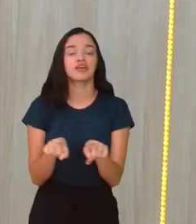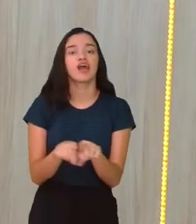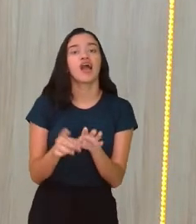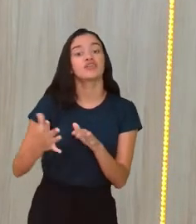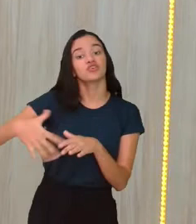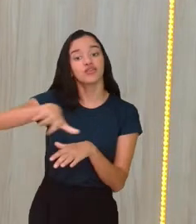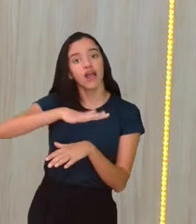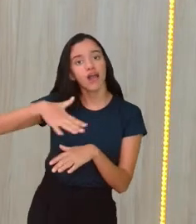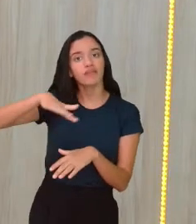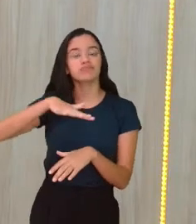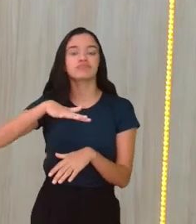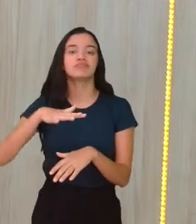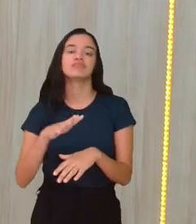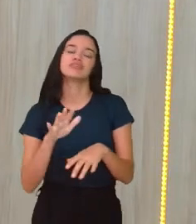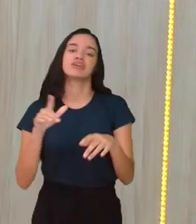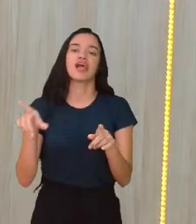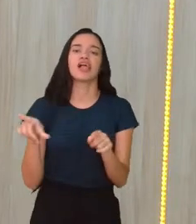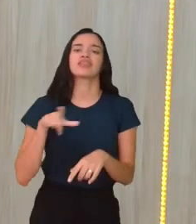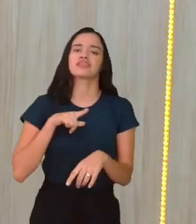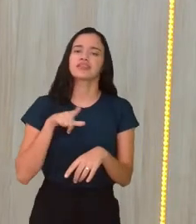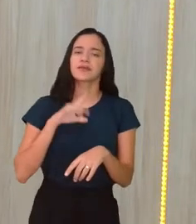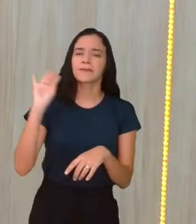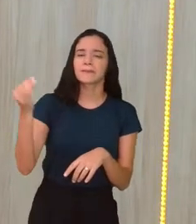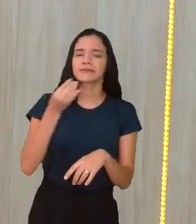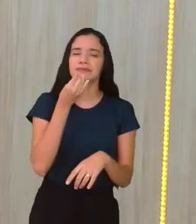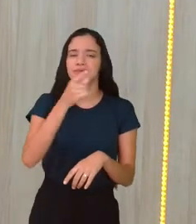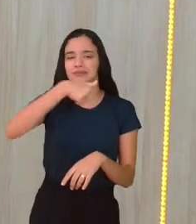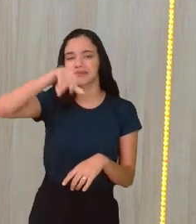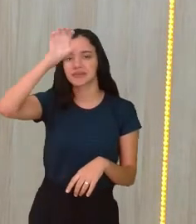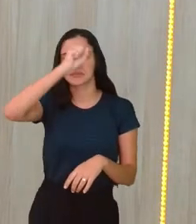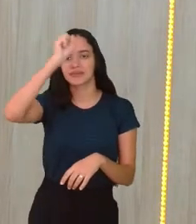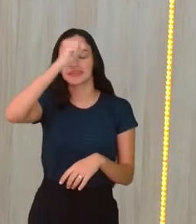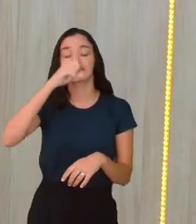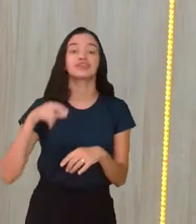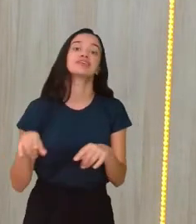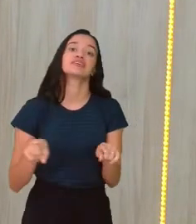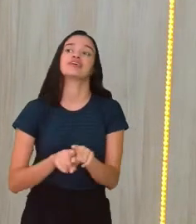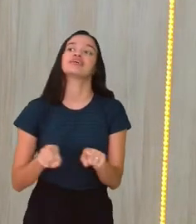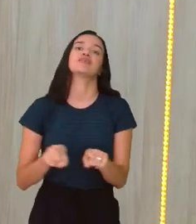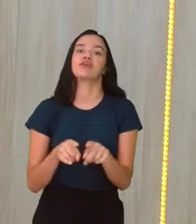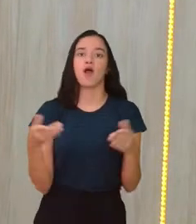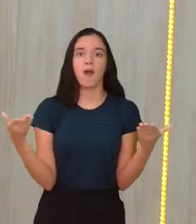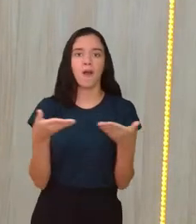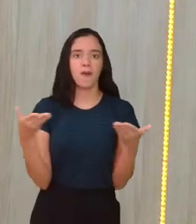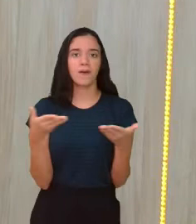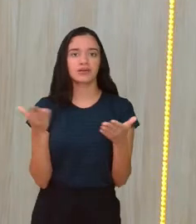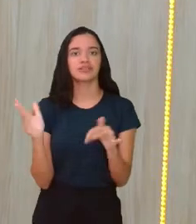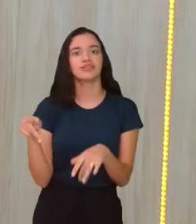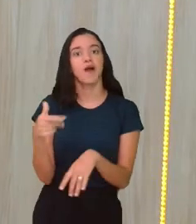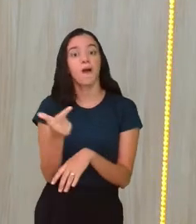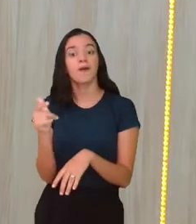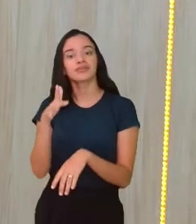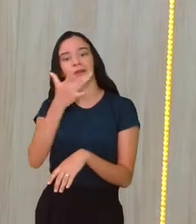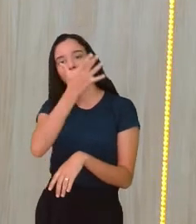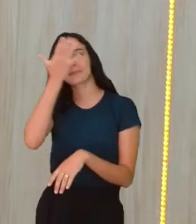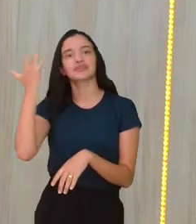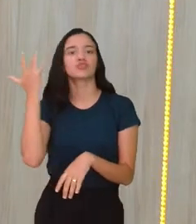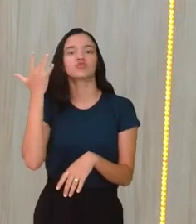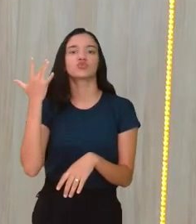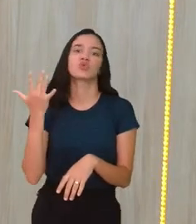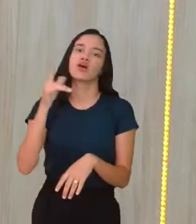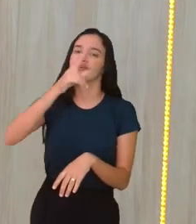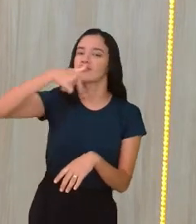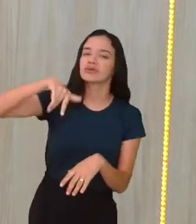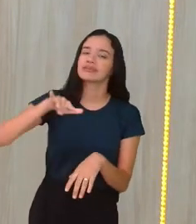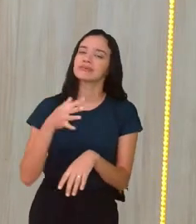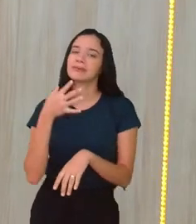forma geral. Então tem aí essa oportunidade de você aprender. Estou hoje com uma outra pessoa que talvez